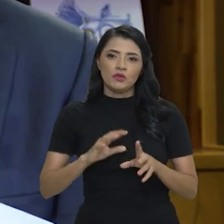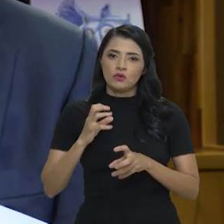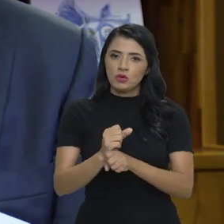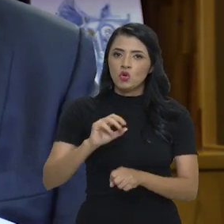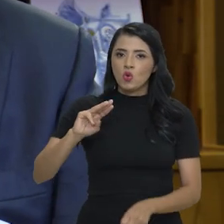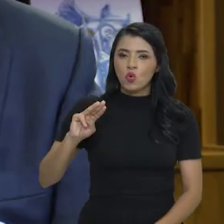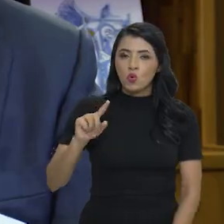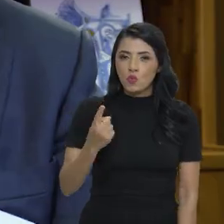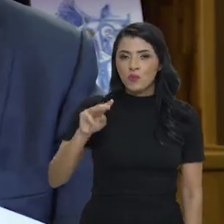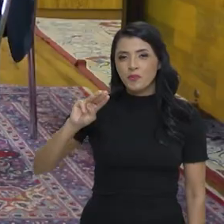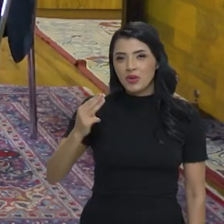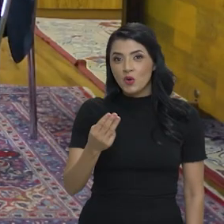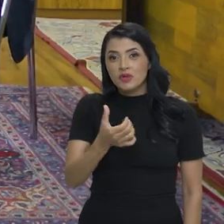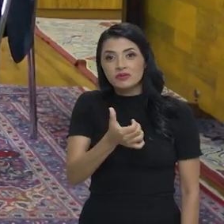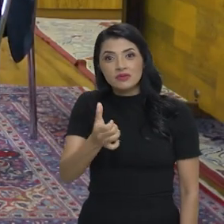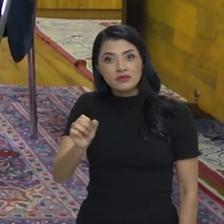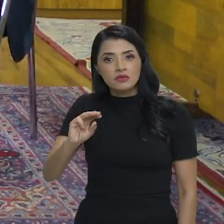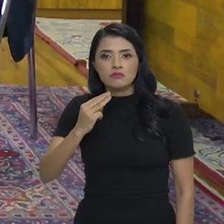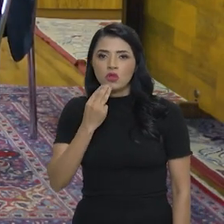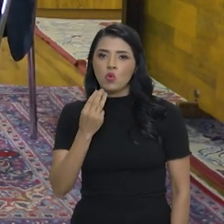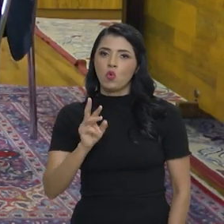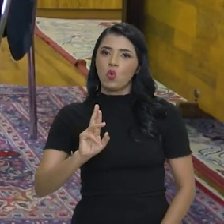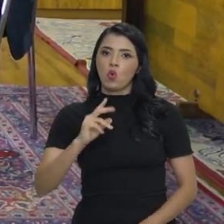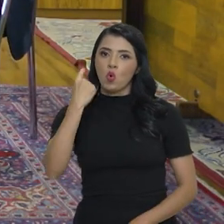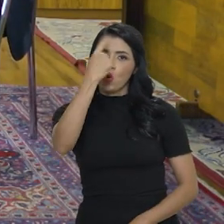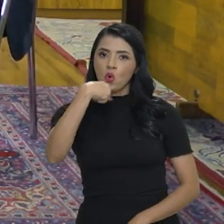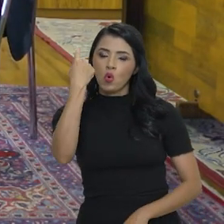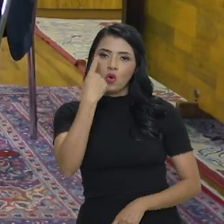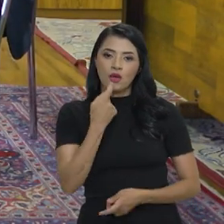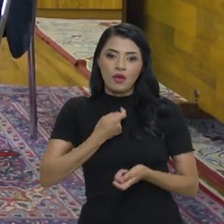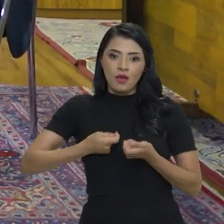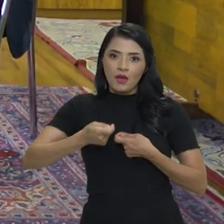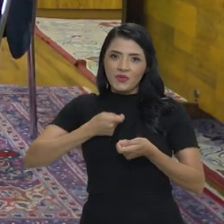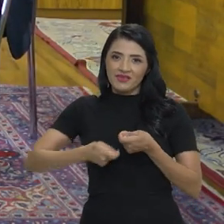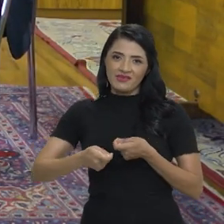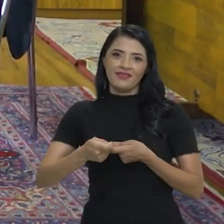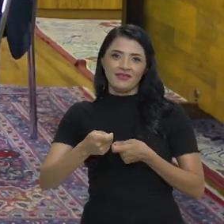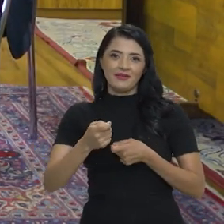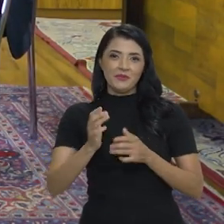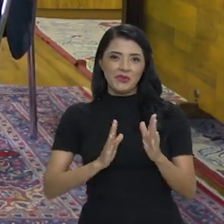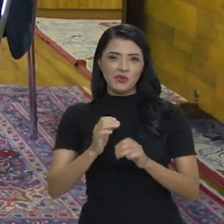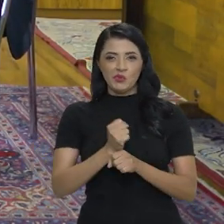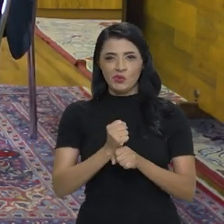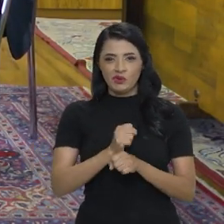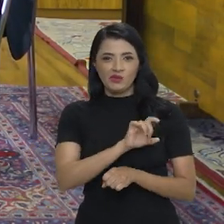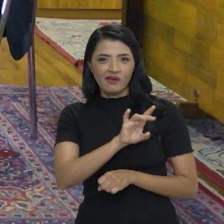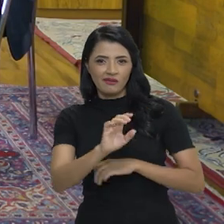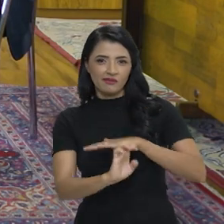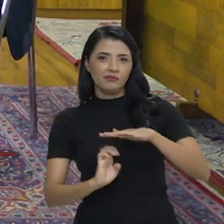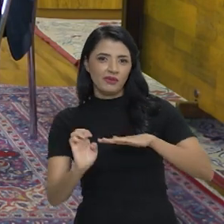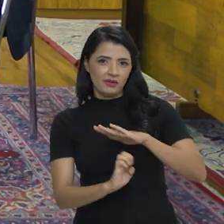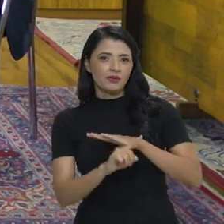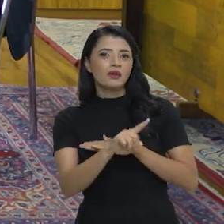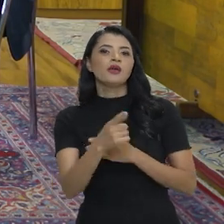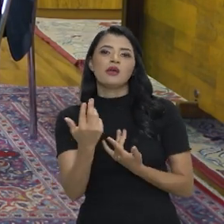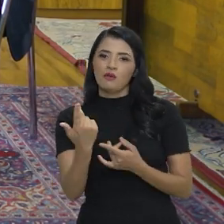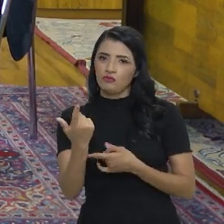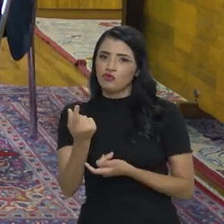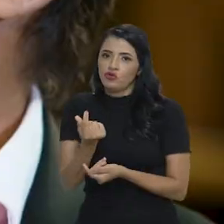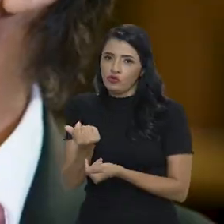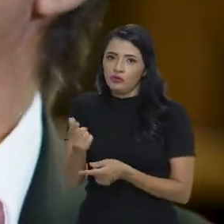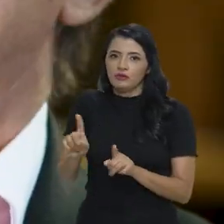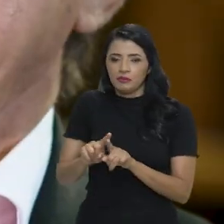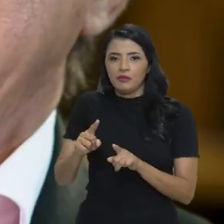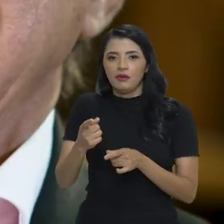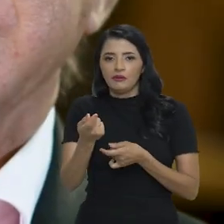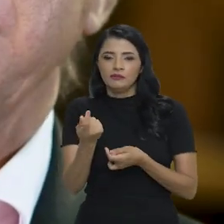bilhão e 600 milhões de horas economizadas por ano pelas empresas. Isso aqui custa uma montanha de dinheiro também em